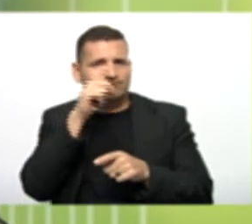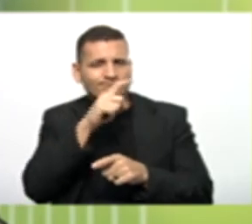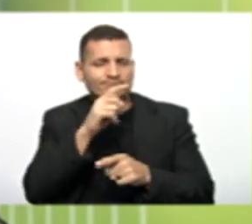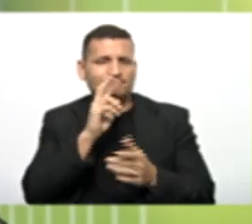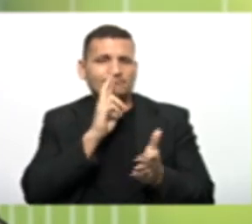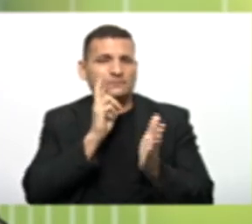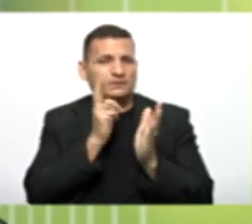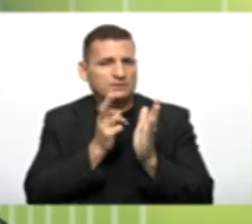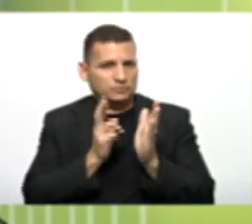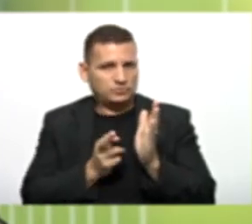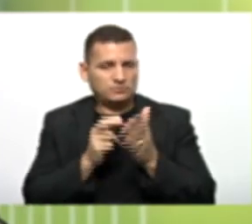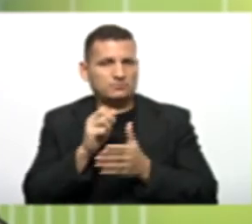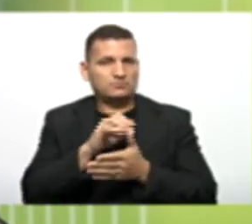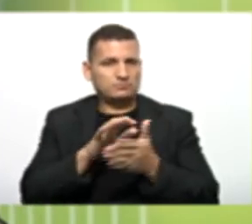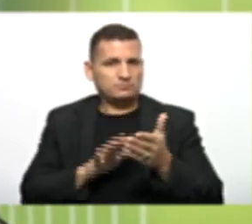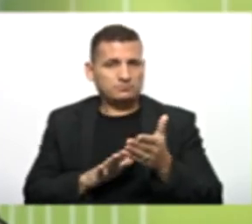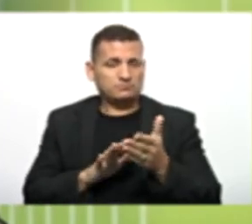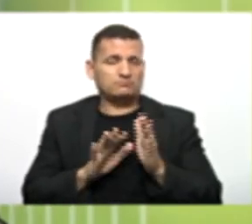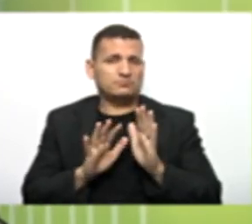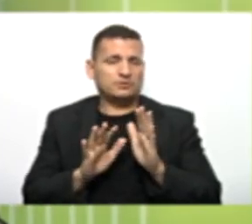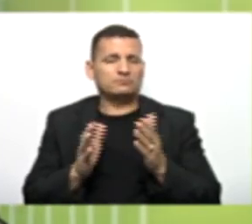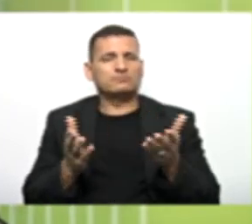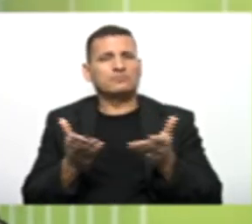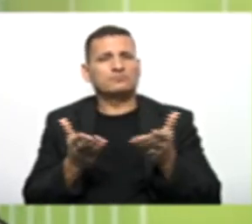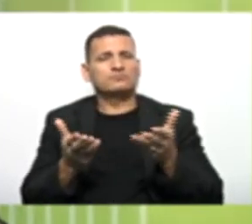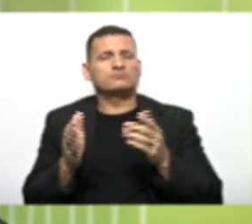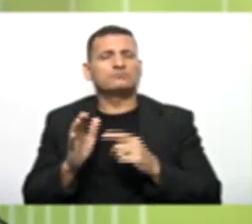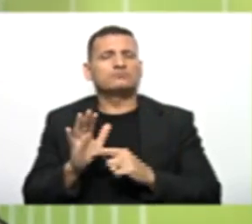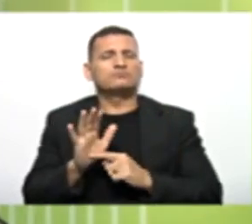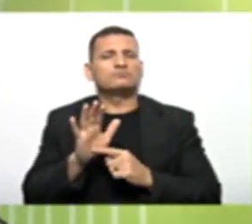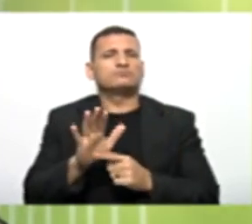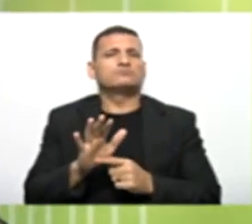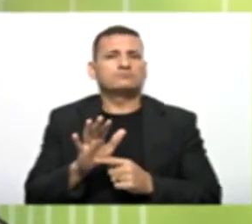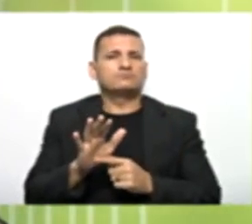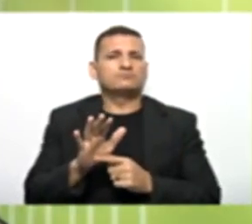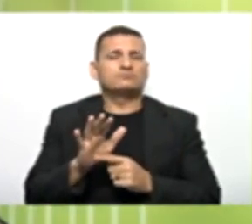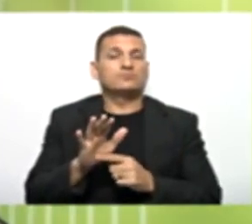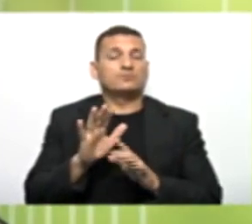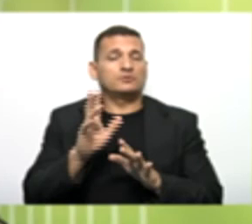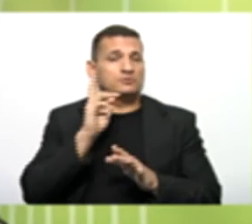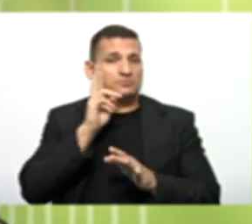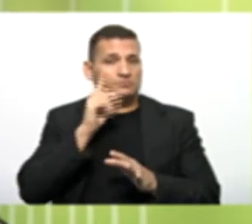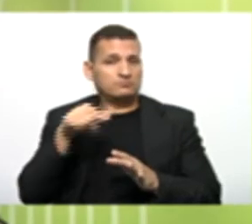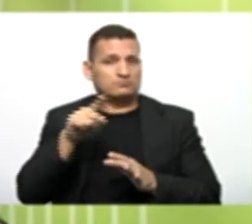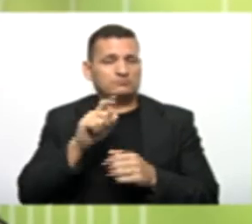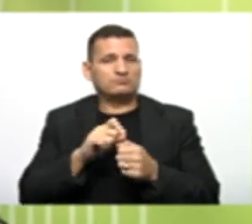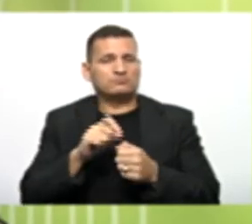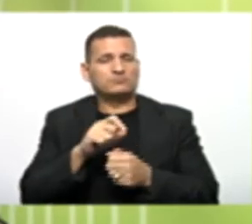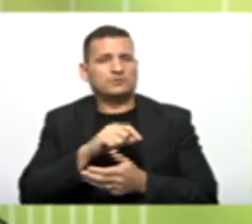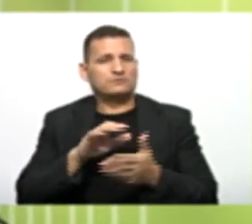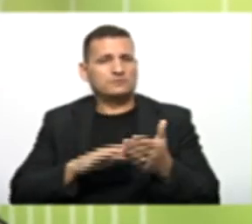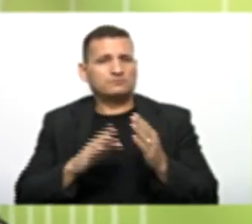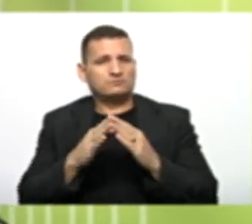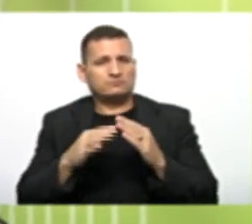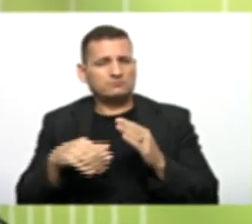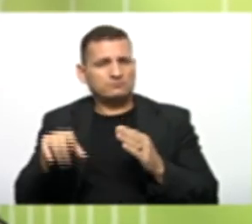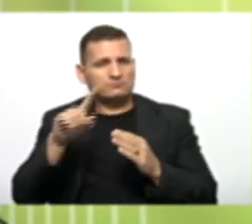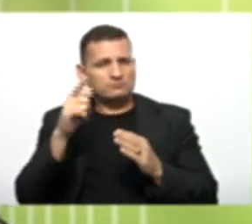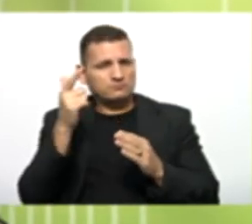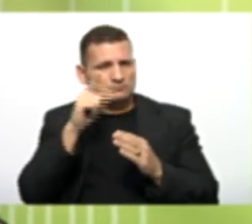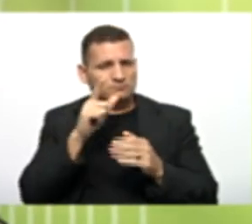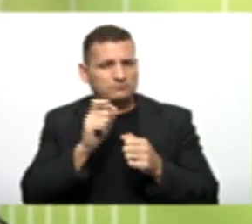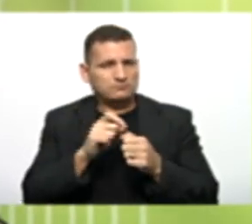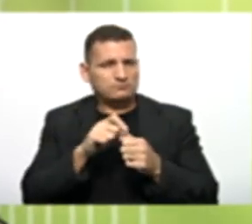vamos Passar para essas Resoluções agora E eu só gostaria De lembrar O que? Das atividades De percurso Pessoal Vocês conseguiram Fazer as atividades De